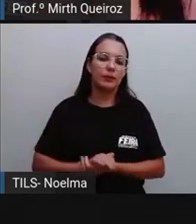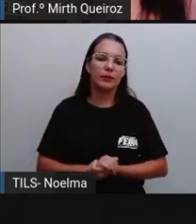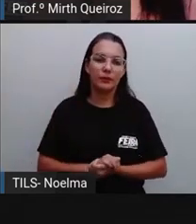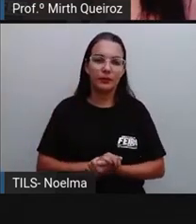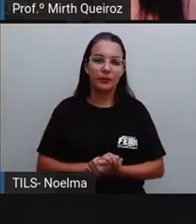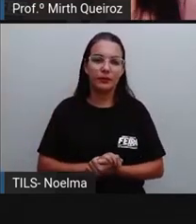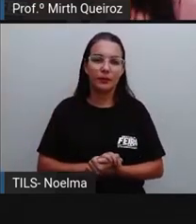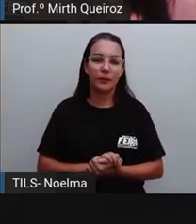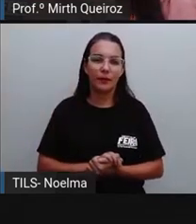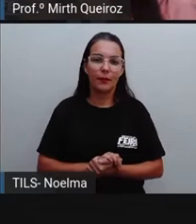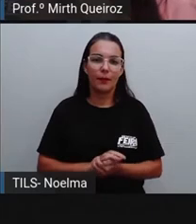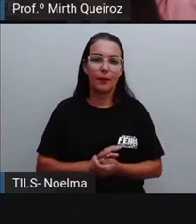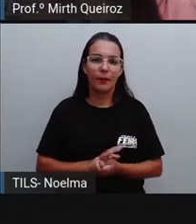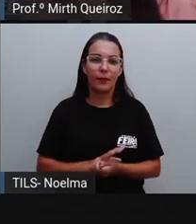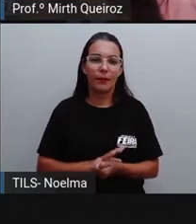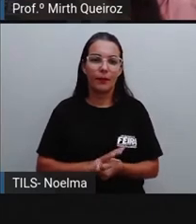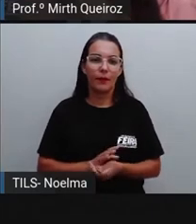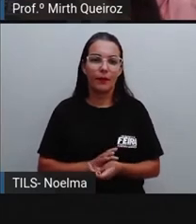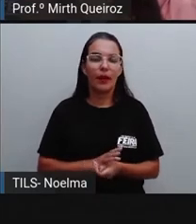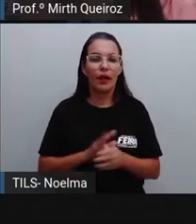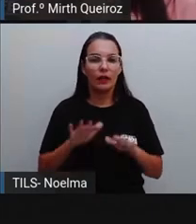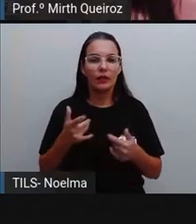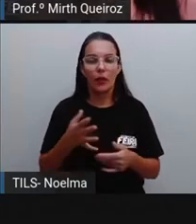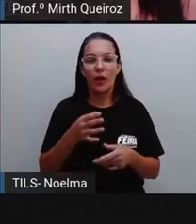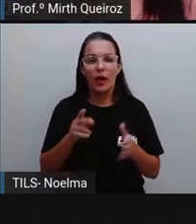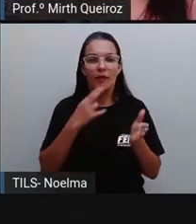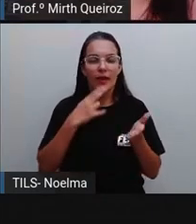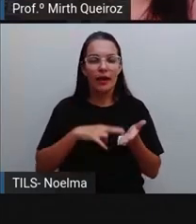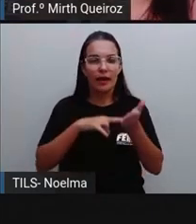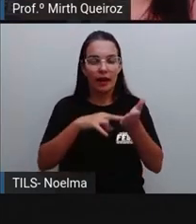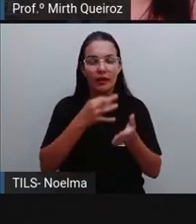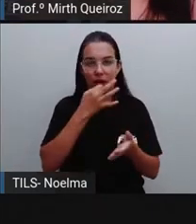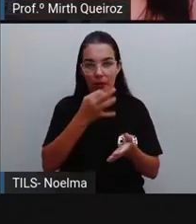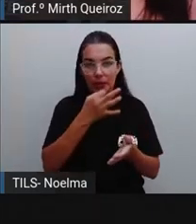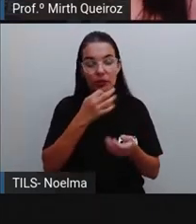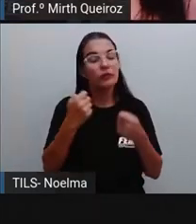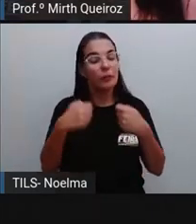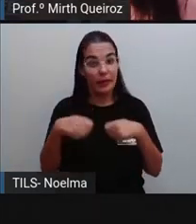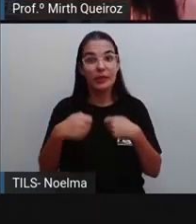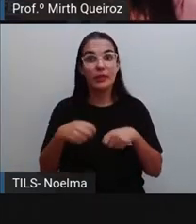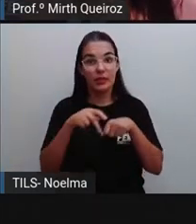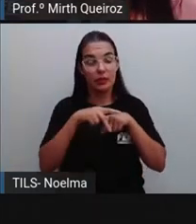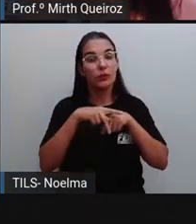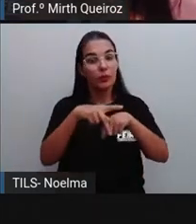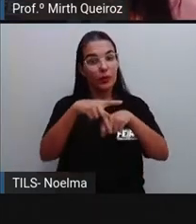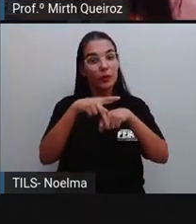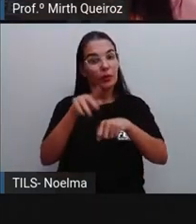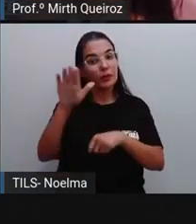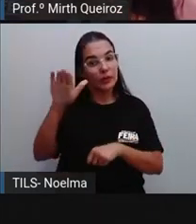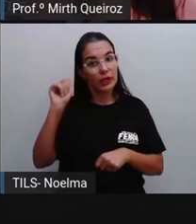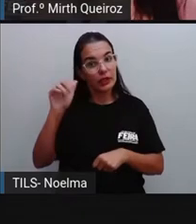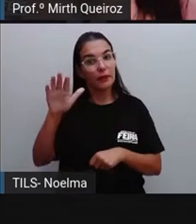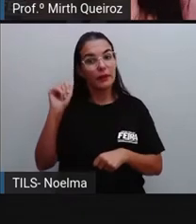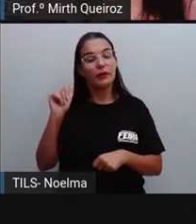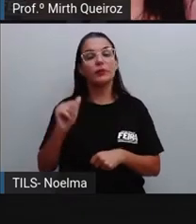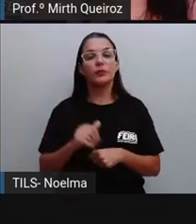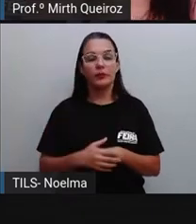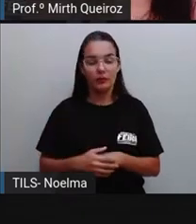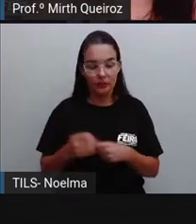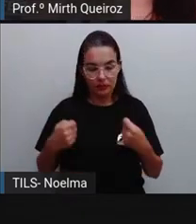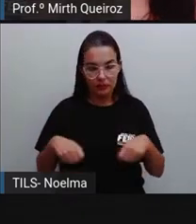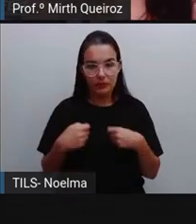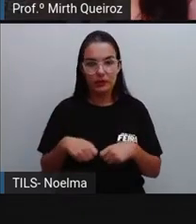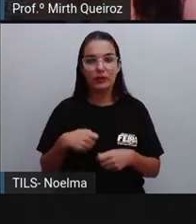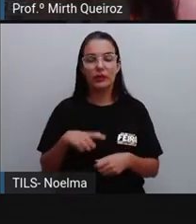Neste caso, na carta argumentativa, vai necessitar aí do uso dos pronomes de tratamento, né? Se a gente estiver